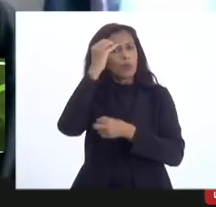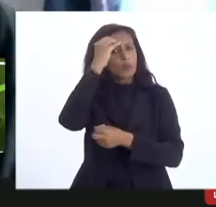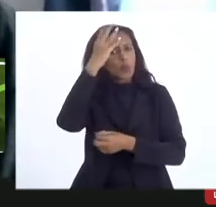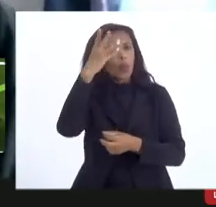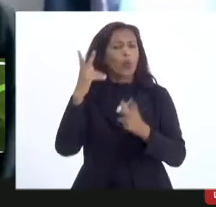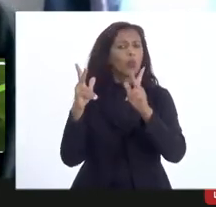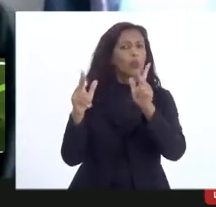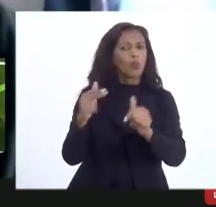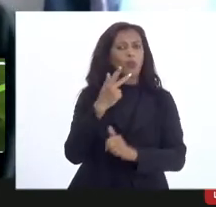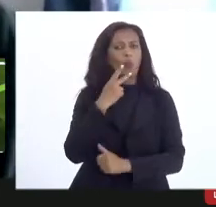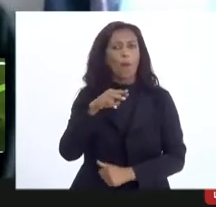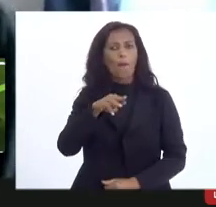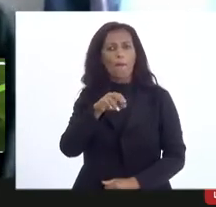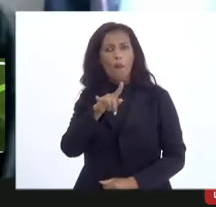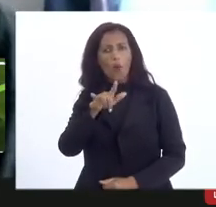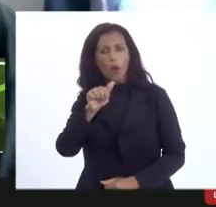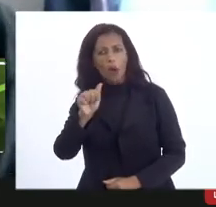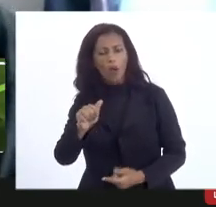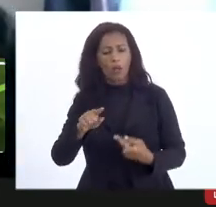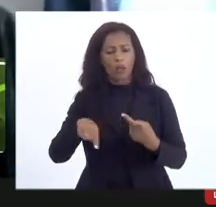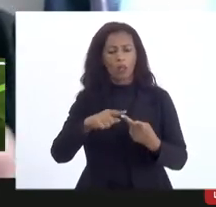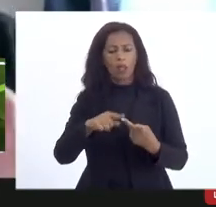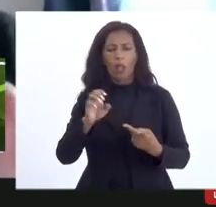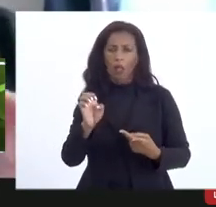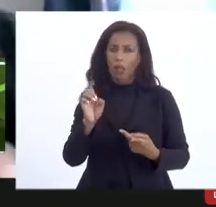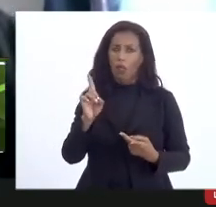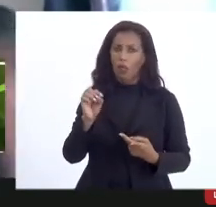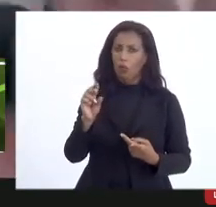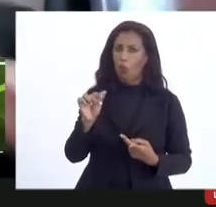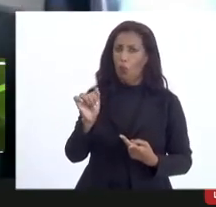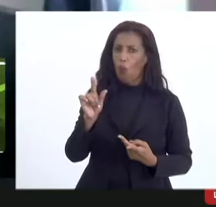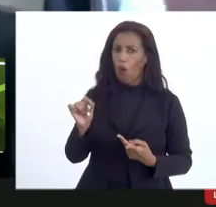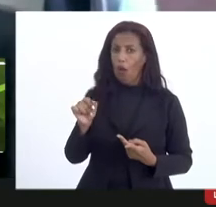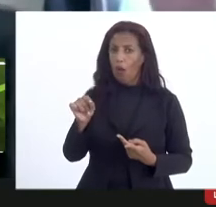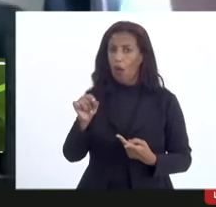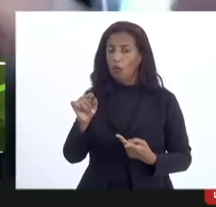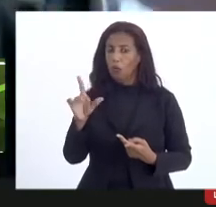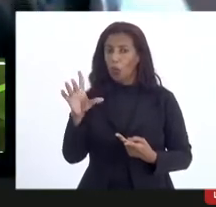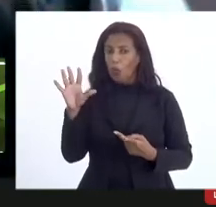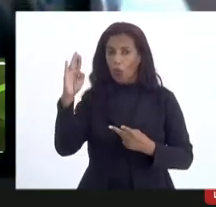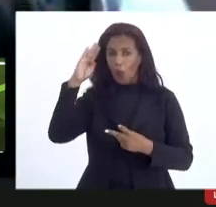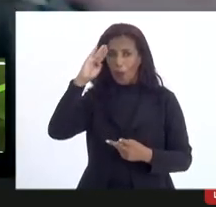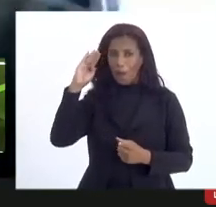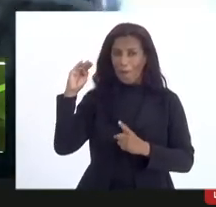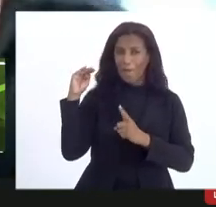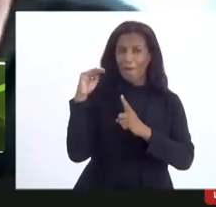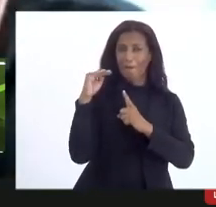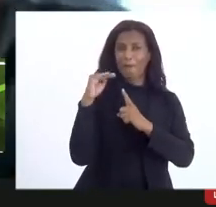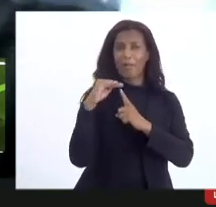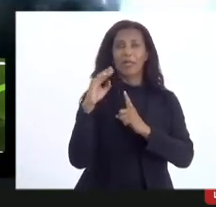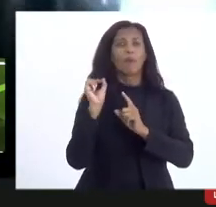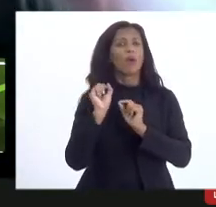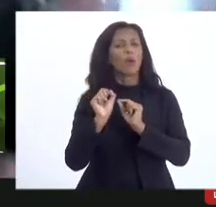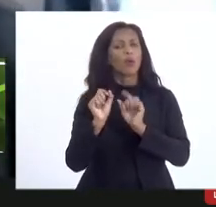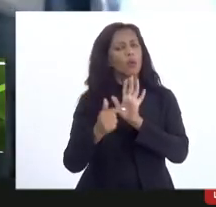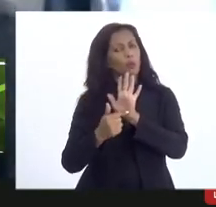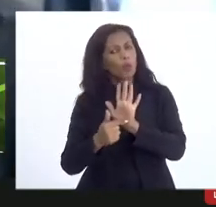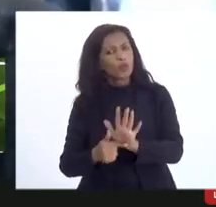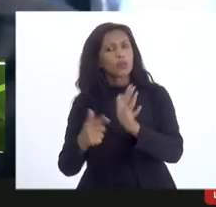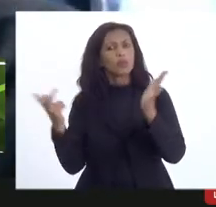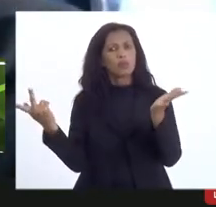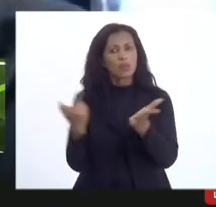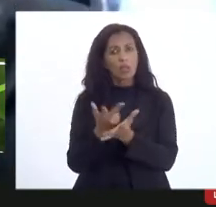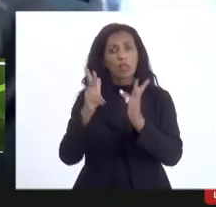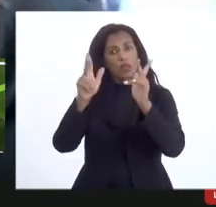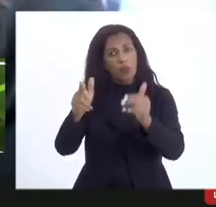falou a Morgana e o Eduardo Lornel o eixo da questão é mostrar que aquilo foi feito como você está